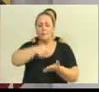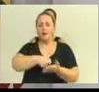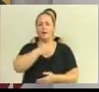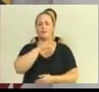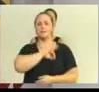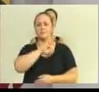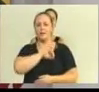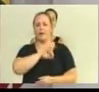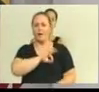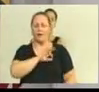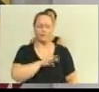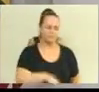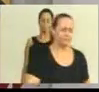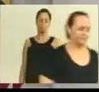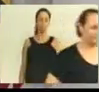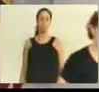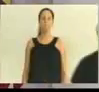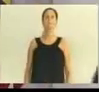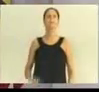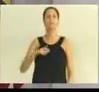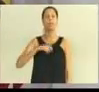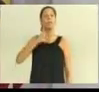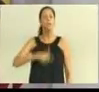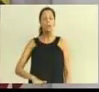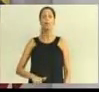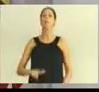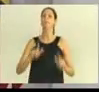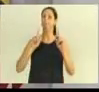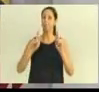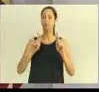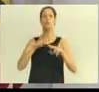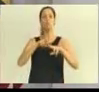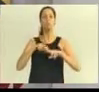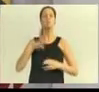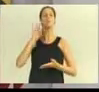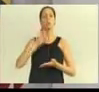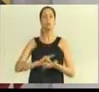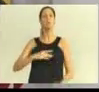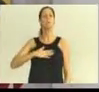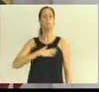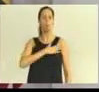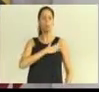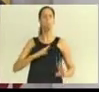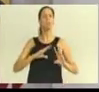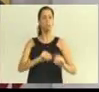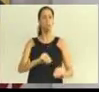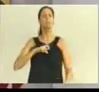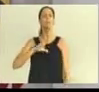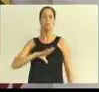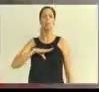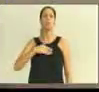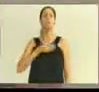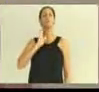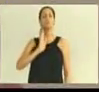marcariam também com o salário de janeiro, teríamos greve de novo. Então, a intervenção foi uma atitude de coragem. E volto a falar, já fiz